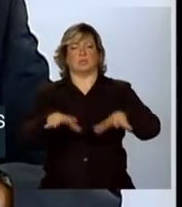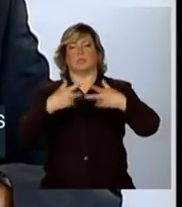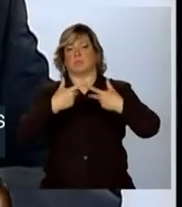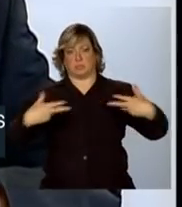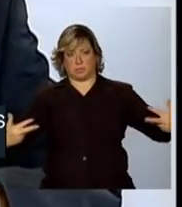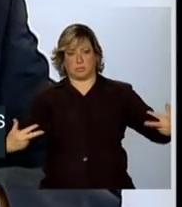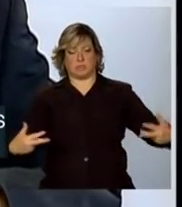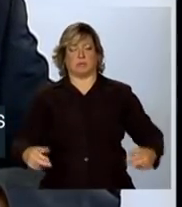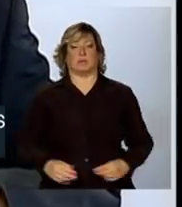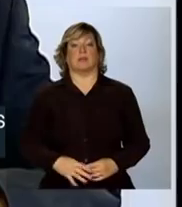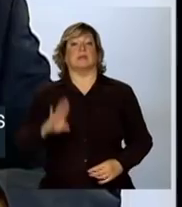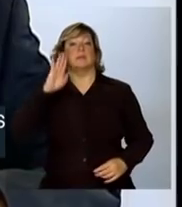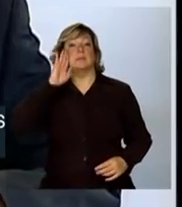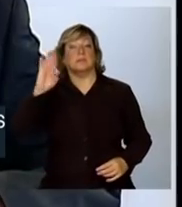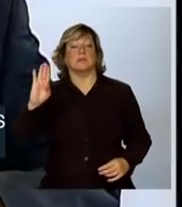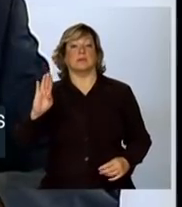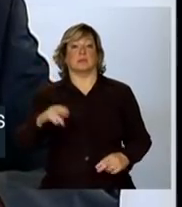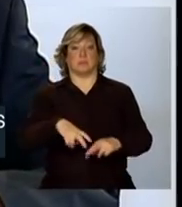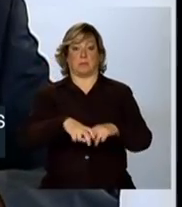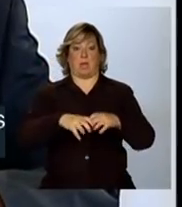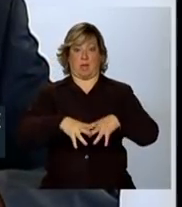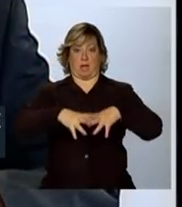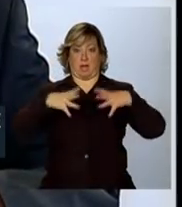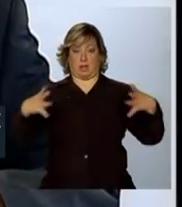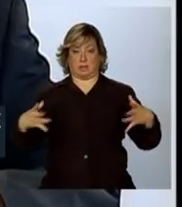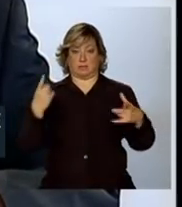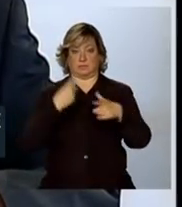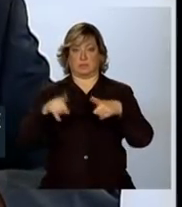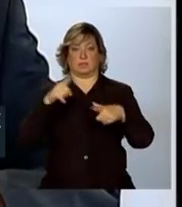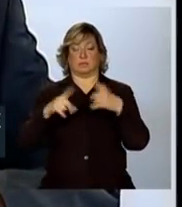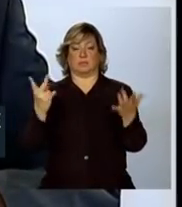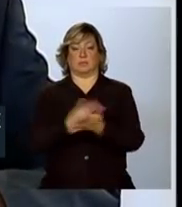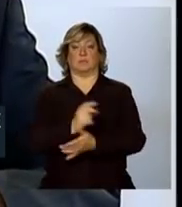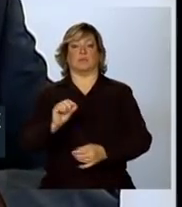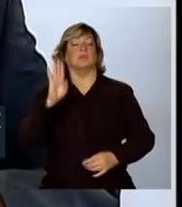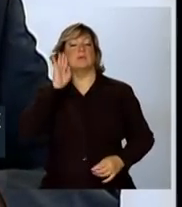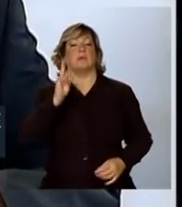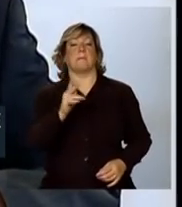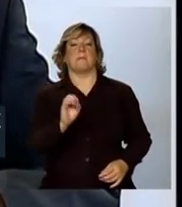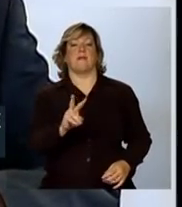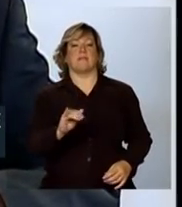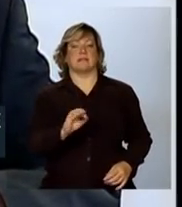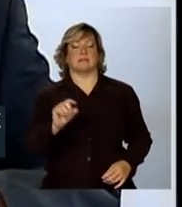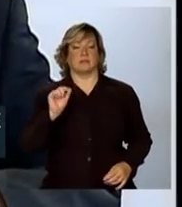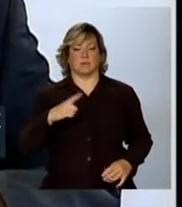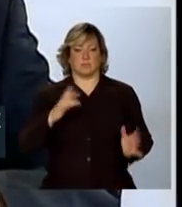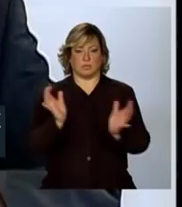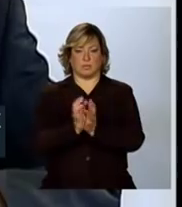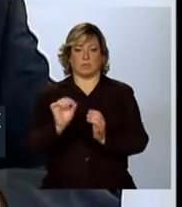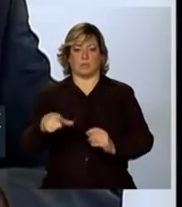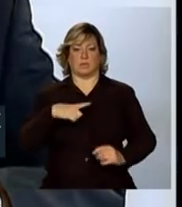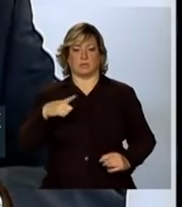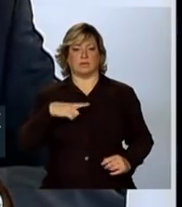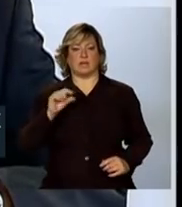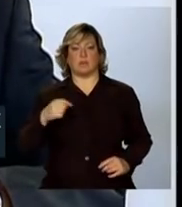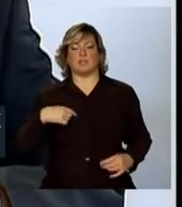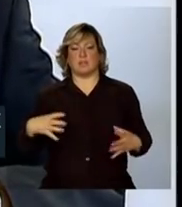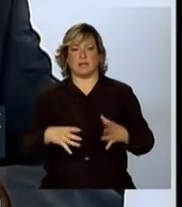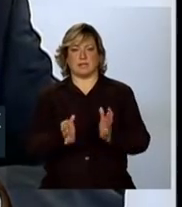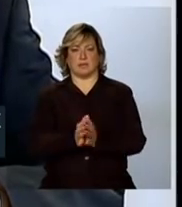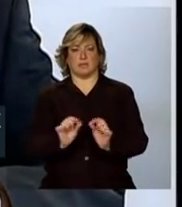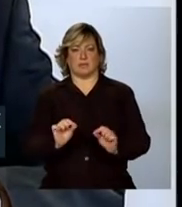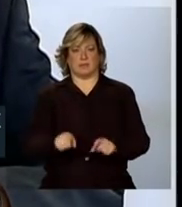desastres especialmente de grande magnitude. Entretanto, a previsão é de que o impacto dos